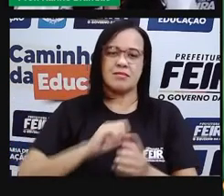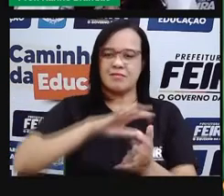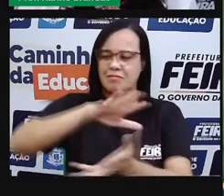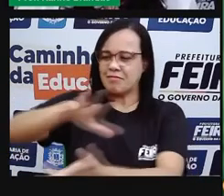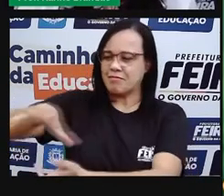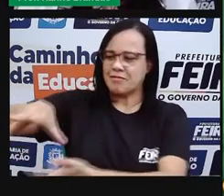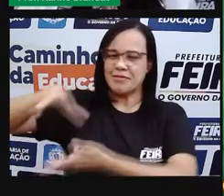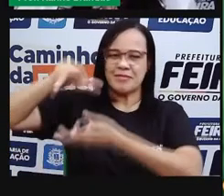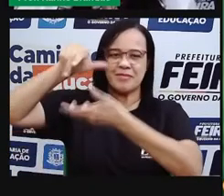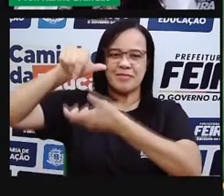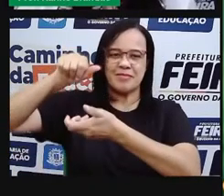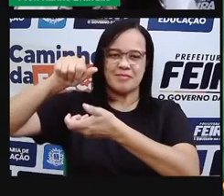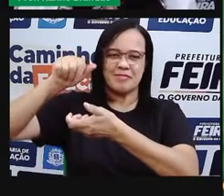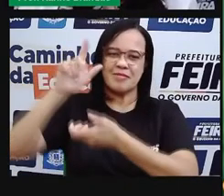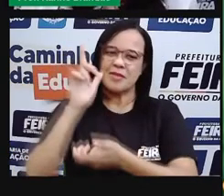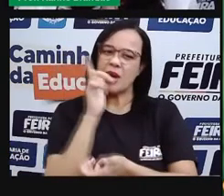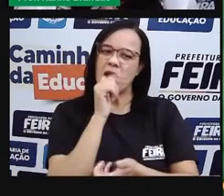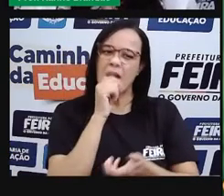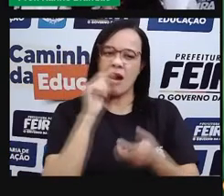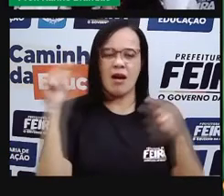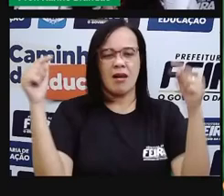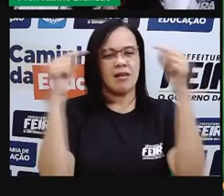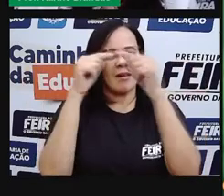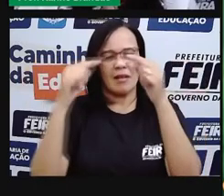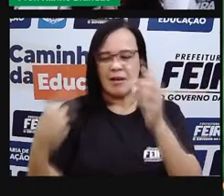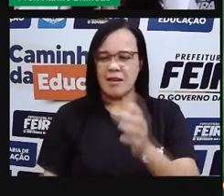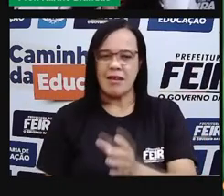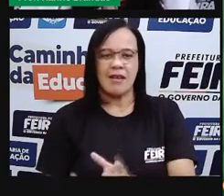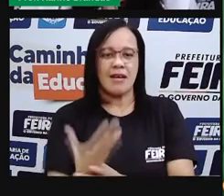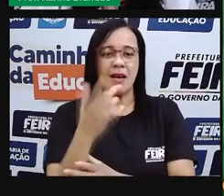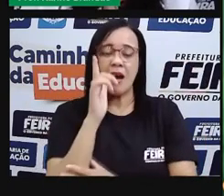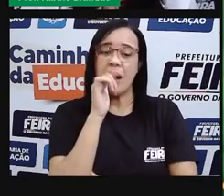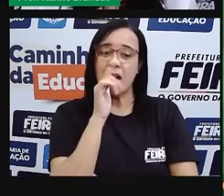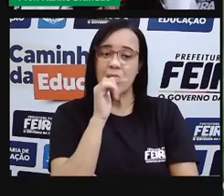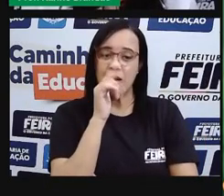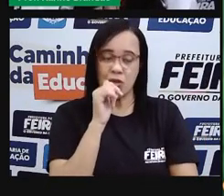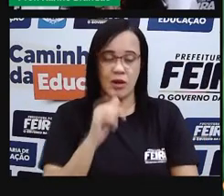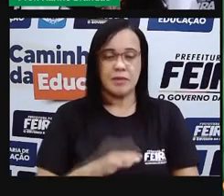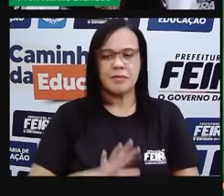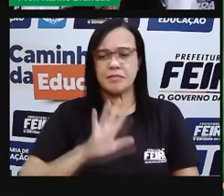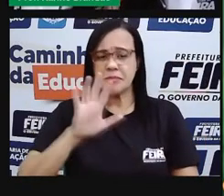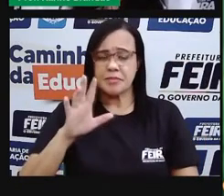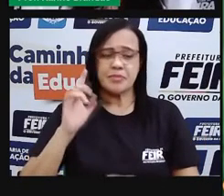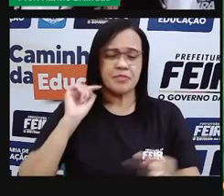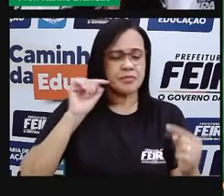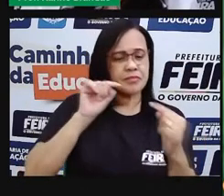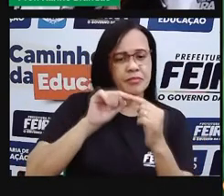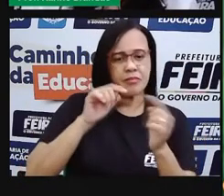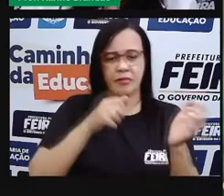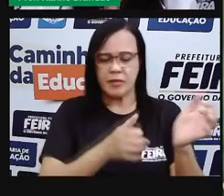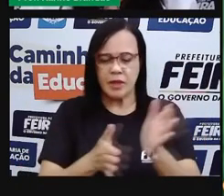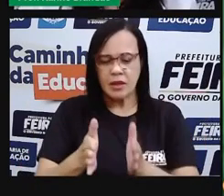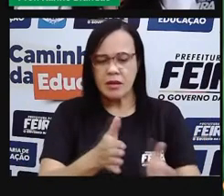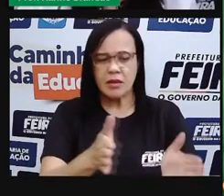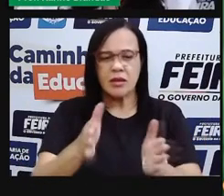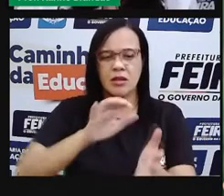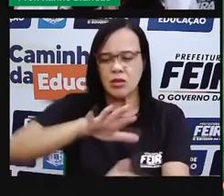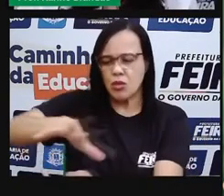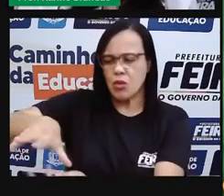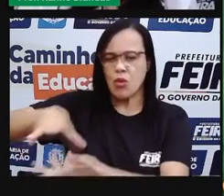Olha que interessante, vamos tentar identificar aqui o caminho dessa água, né? Da água no nosso planeta.